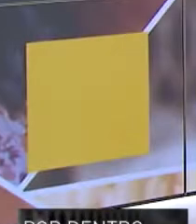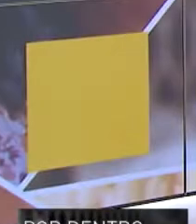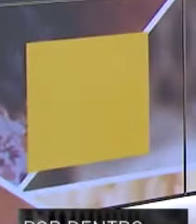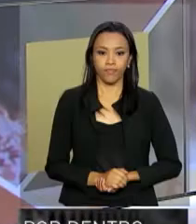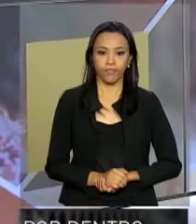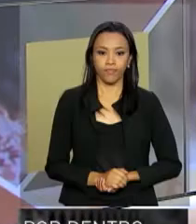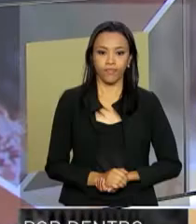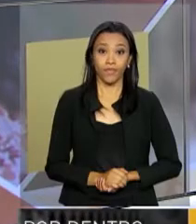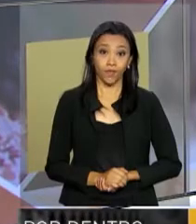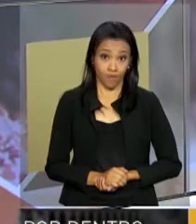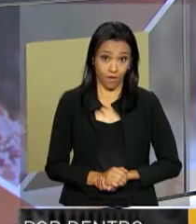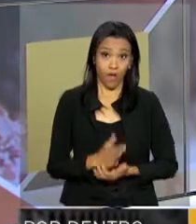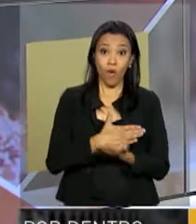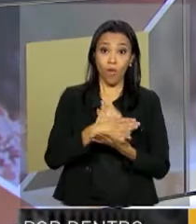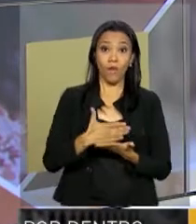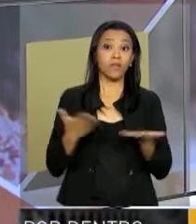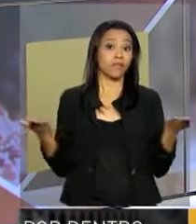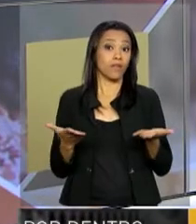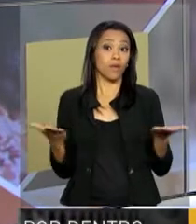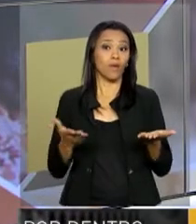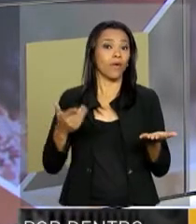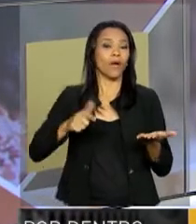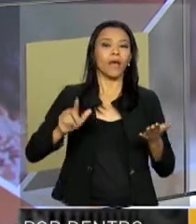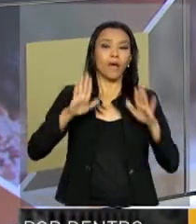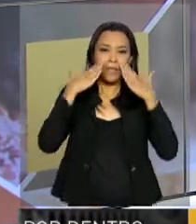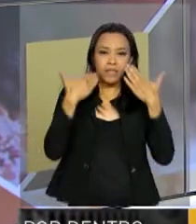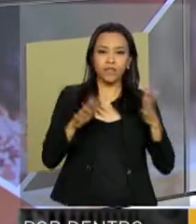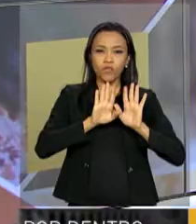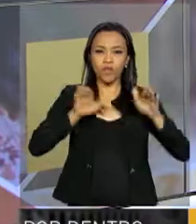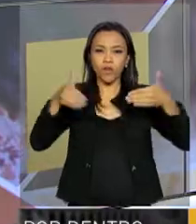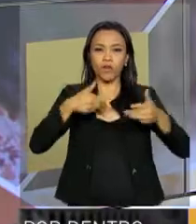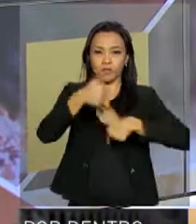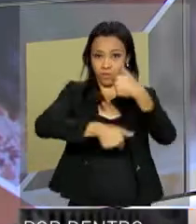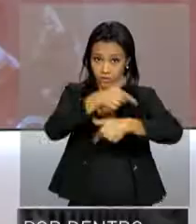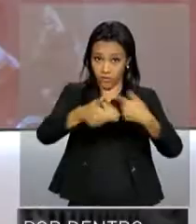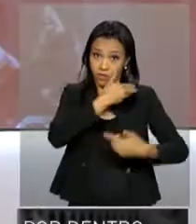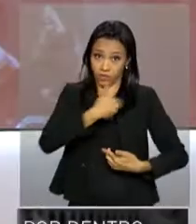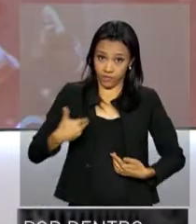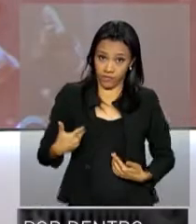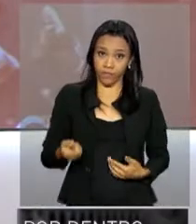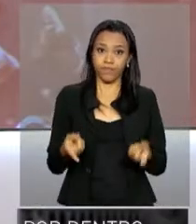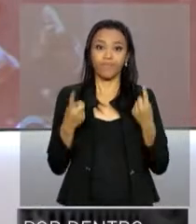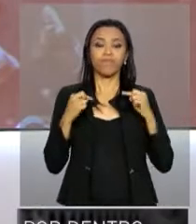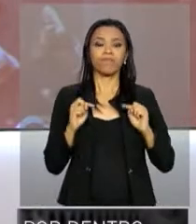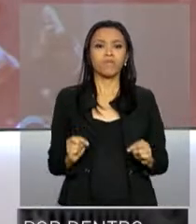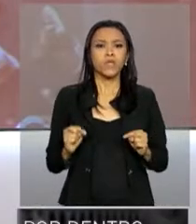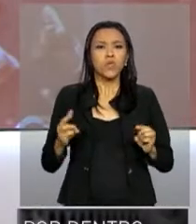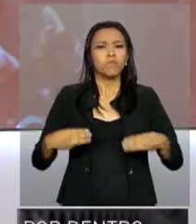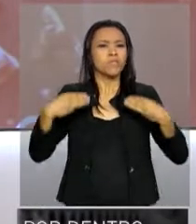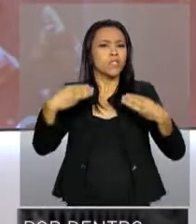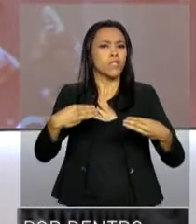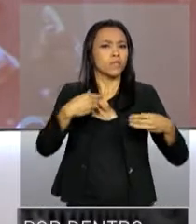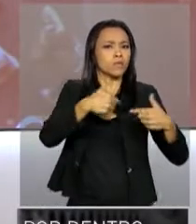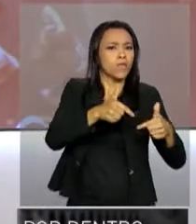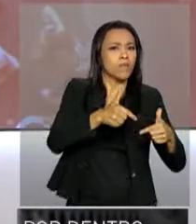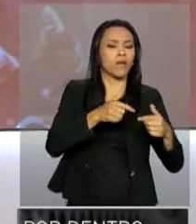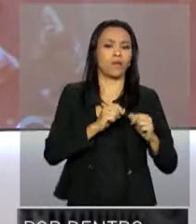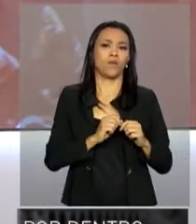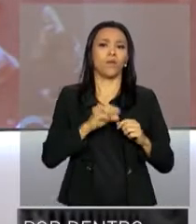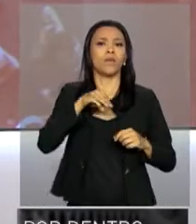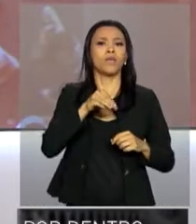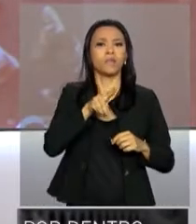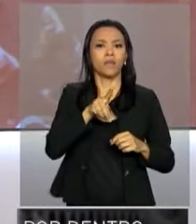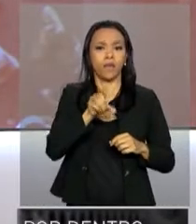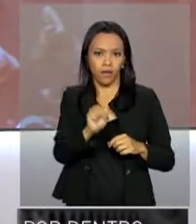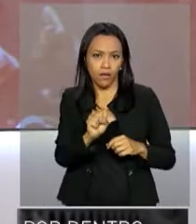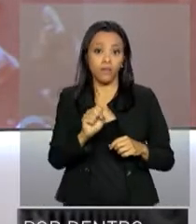Olá, começa agora mais um programa por dentro do governo. Os Ministérios do Trabalho e do Desenvolvimento